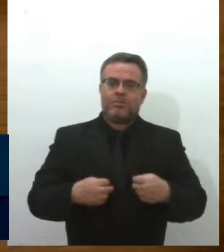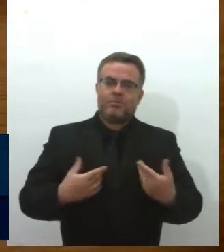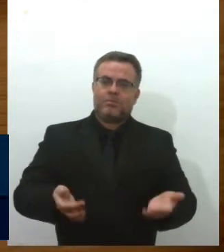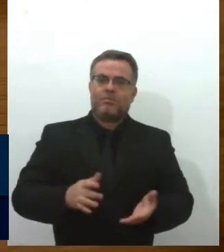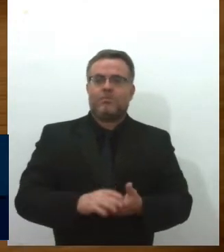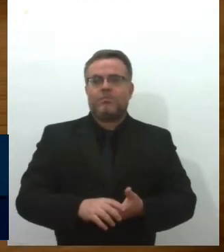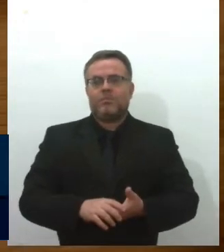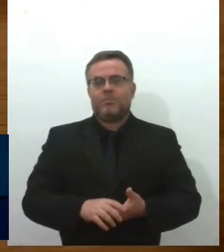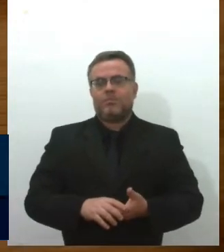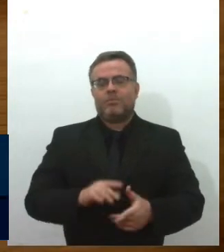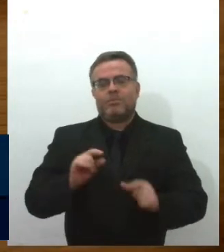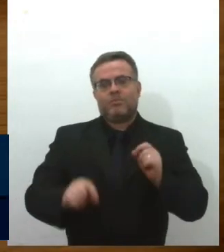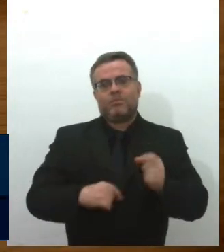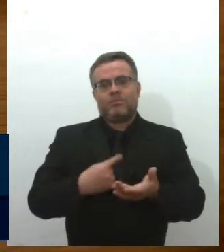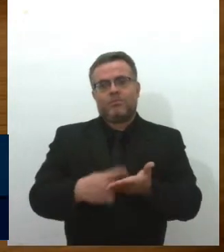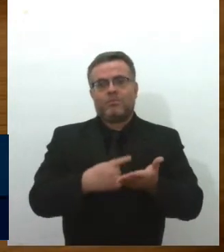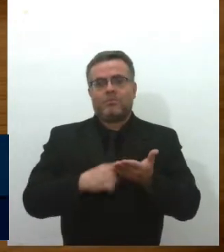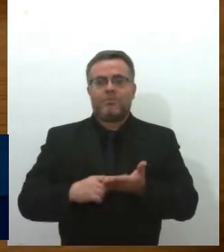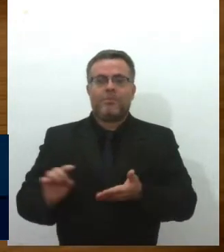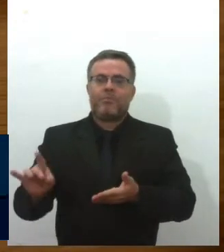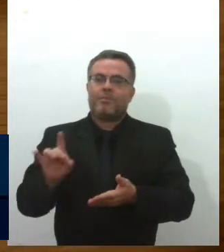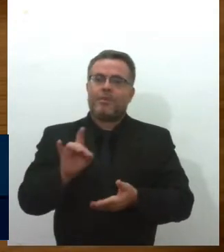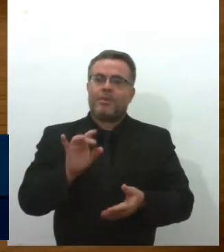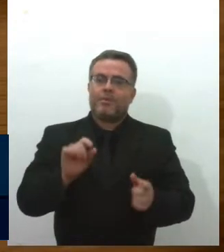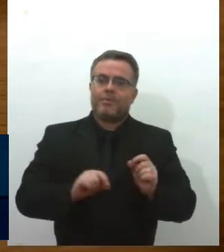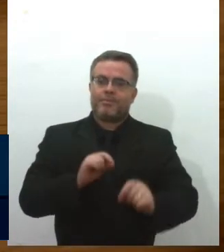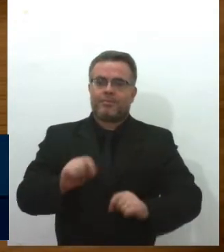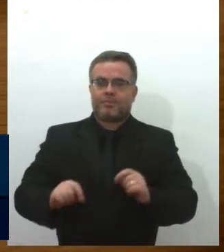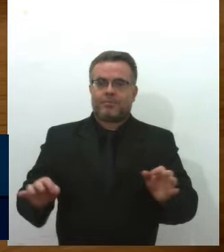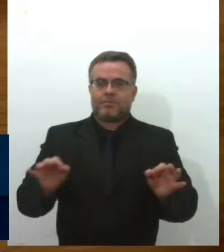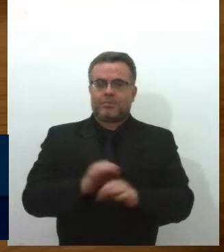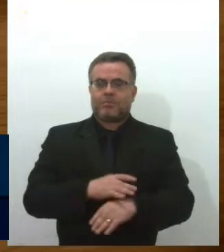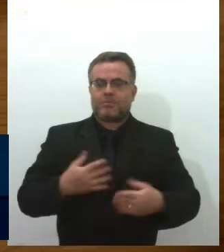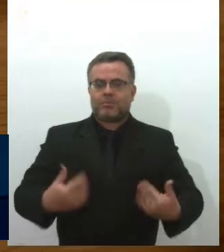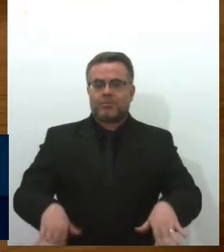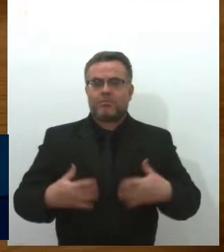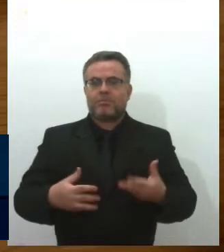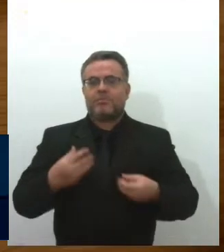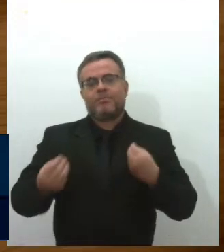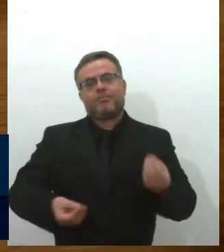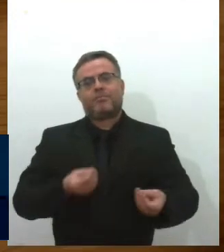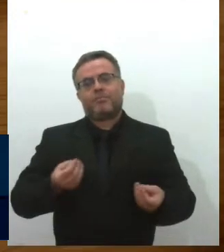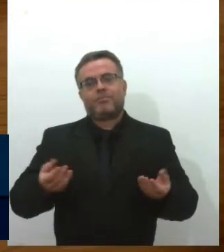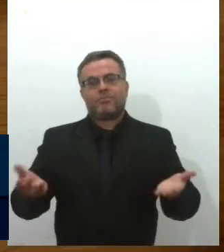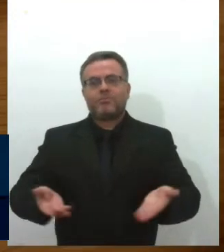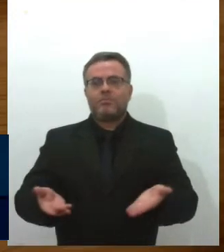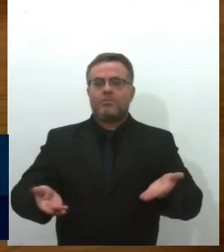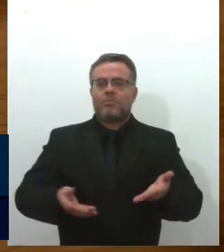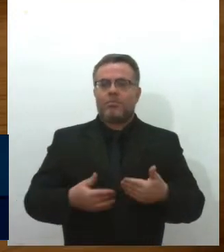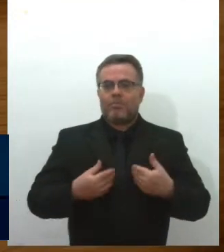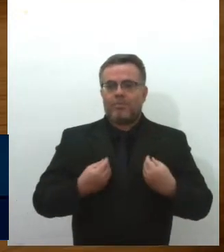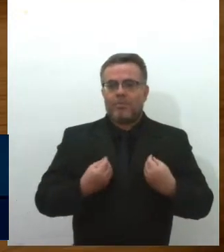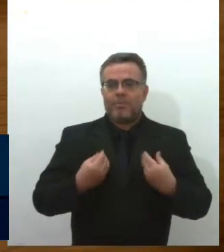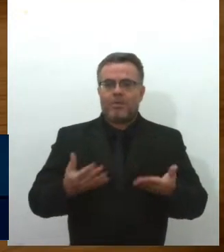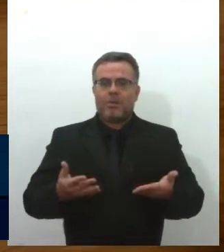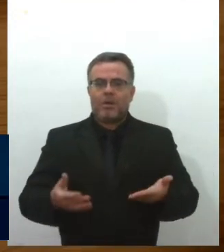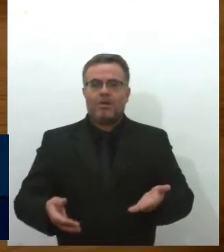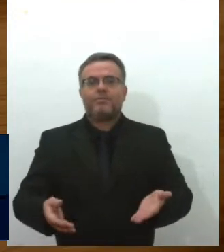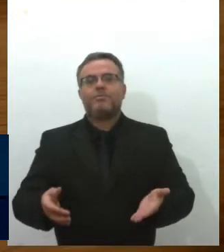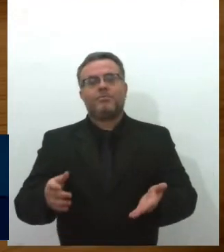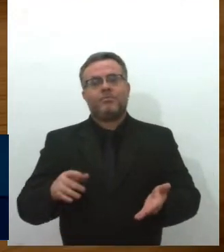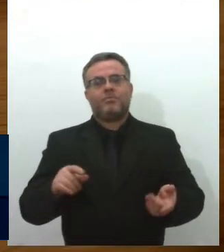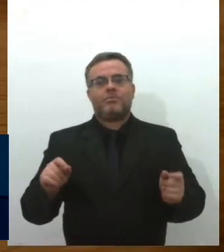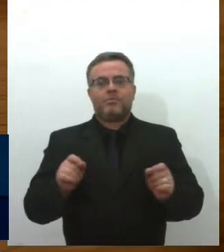Fazer valer a pena cada cuidado, inclusive, fazer valer a pena aquela carteirinha, a nossa carteirinha do